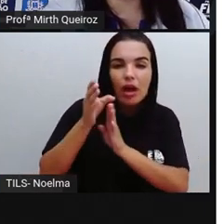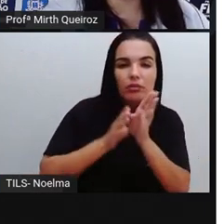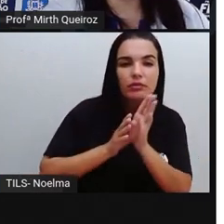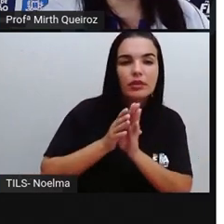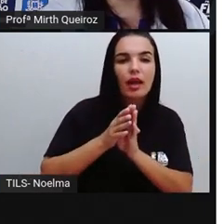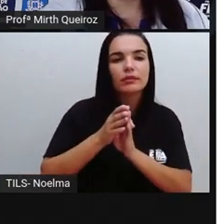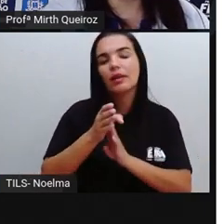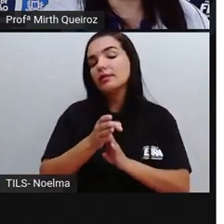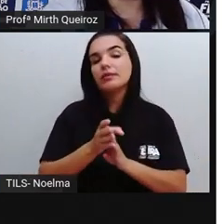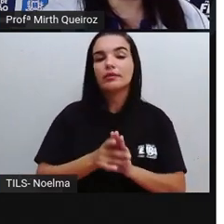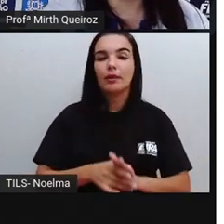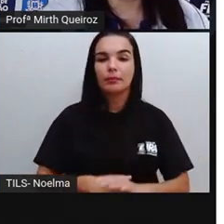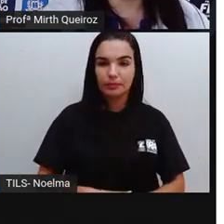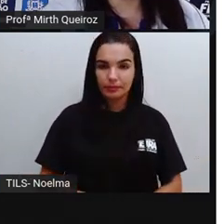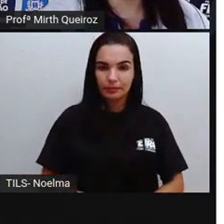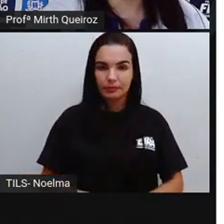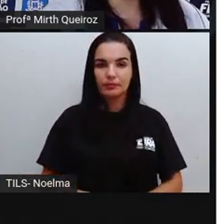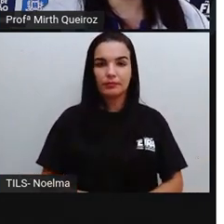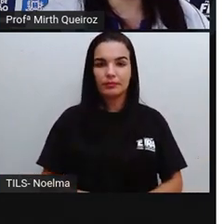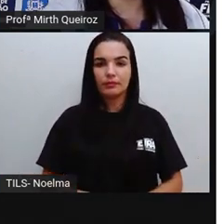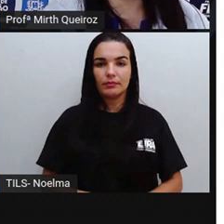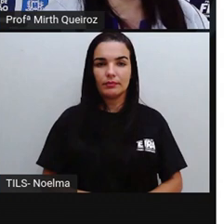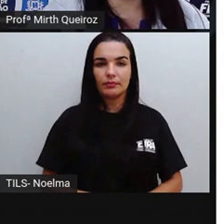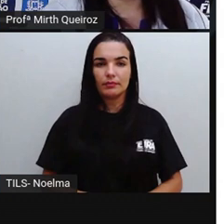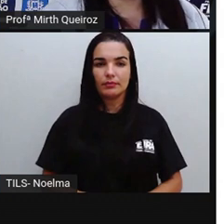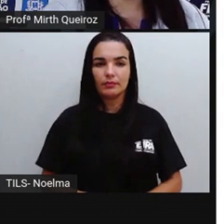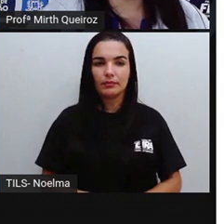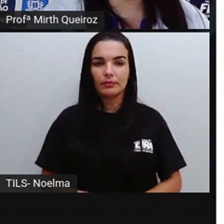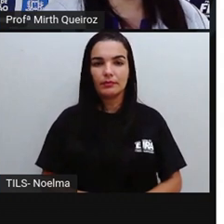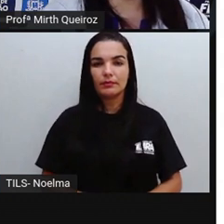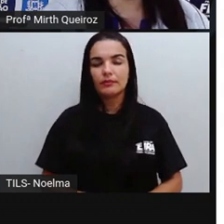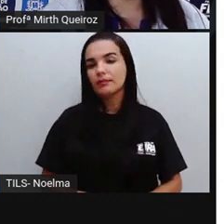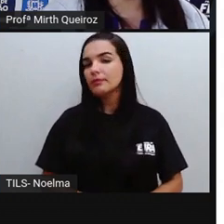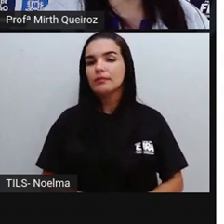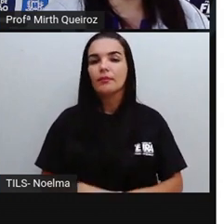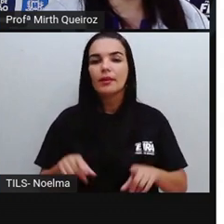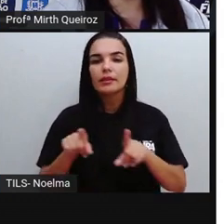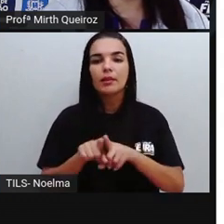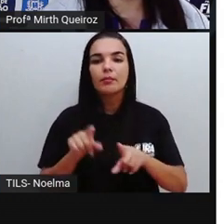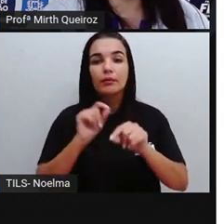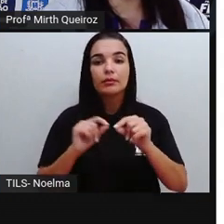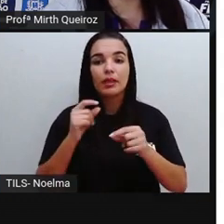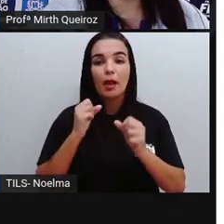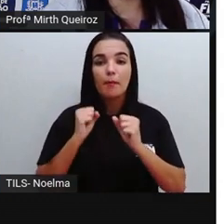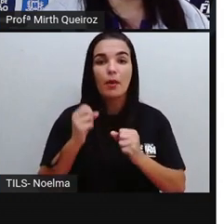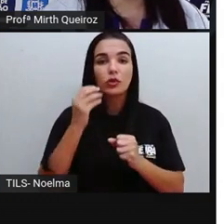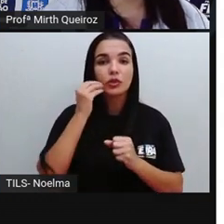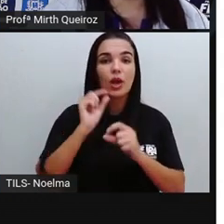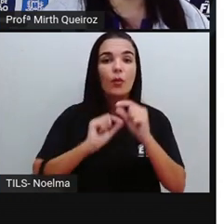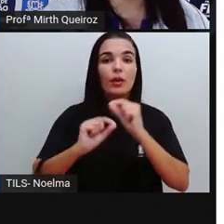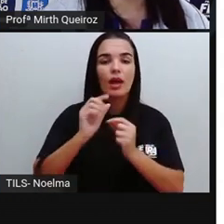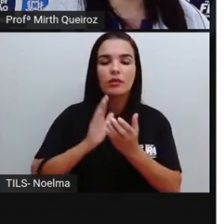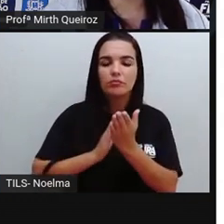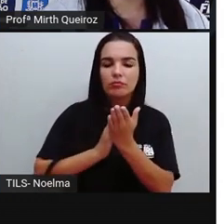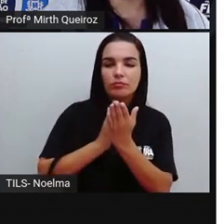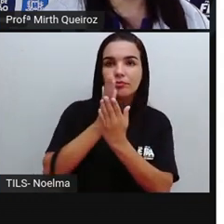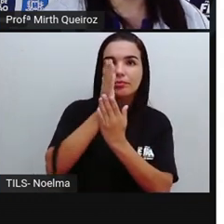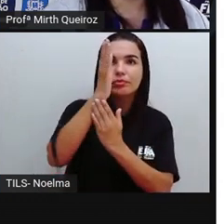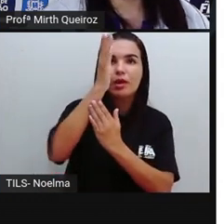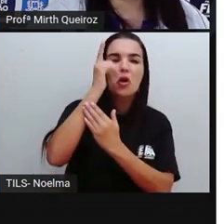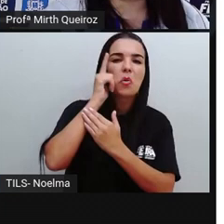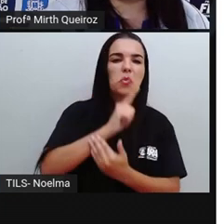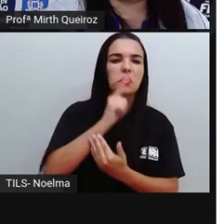através dessas linhas, né? Aqui essa linha é ascendente, ela indica o quê? Superação,